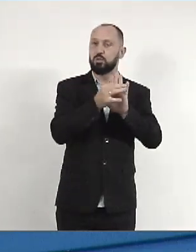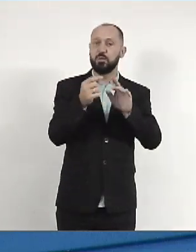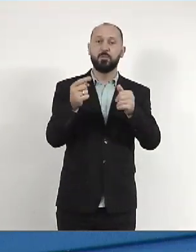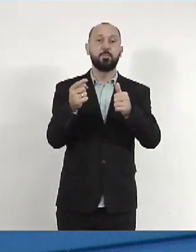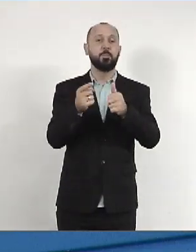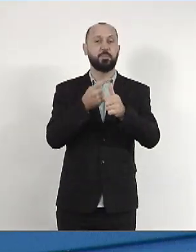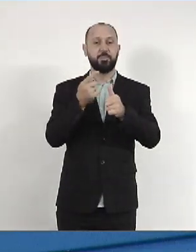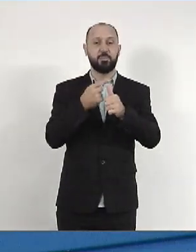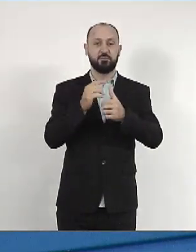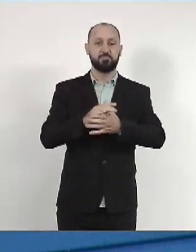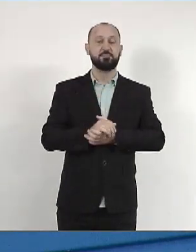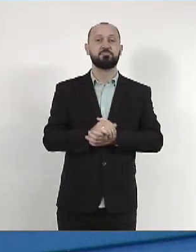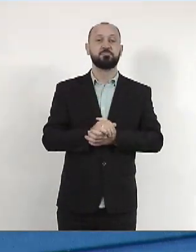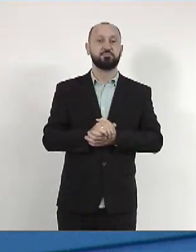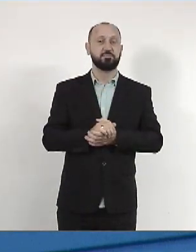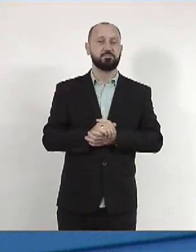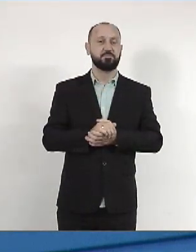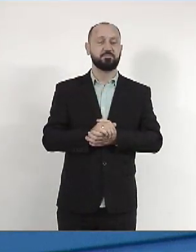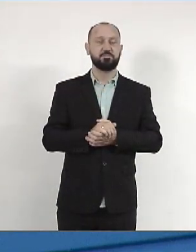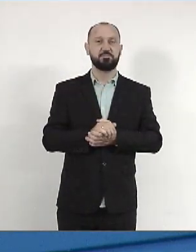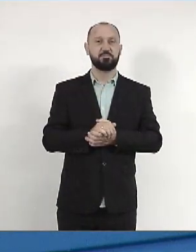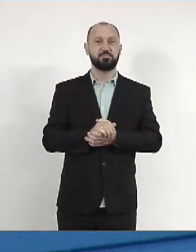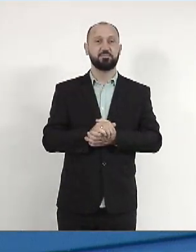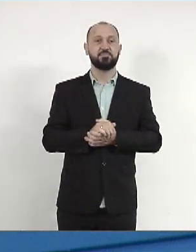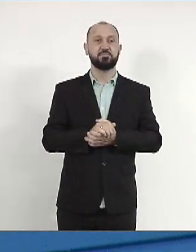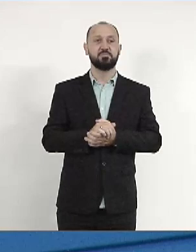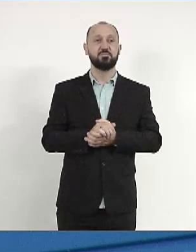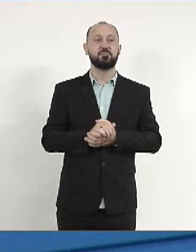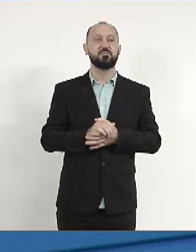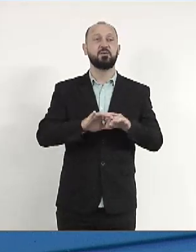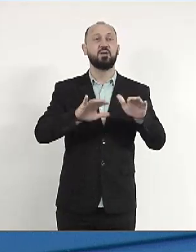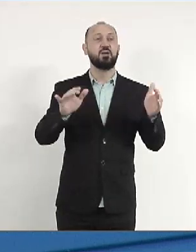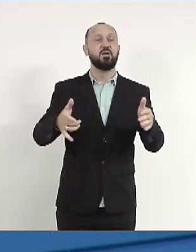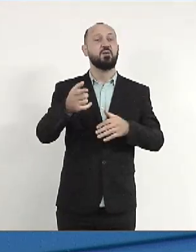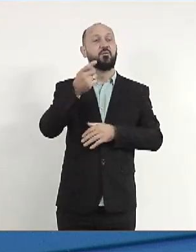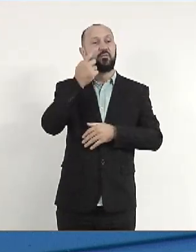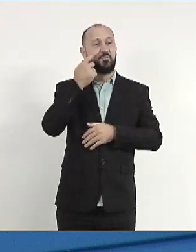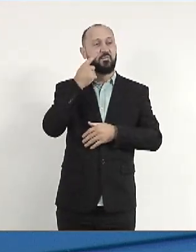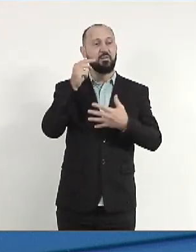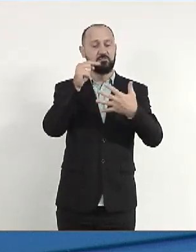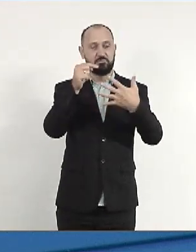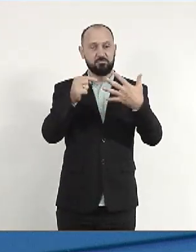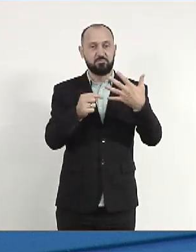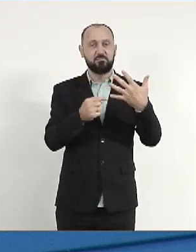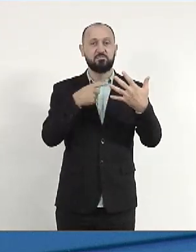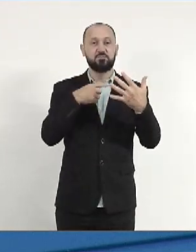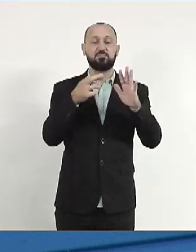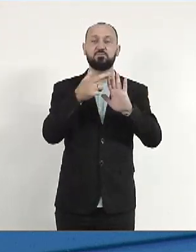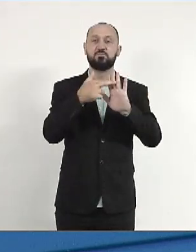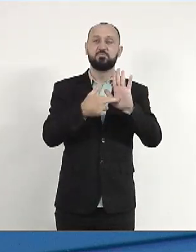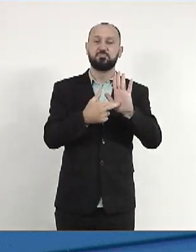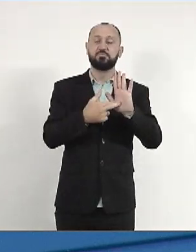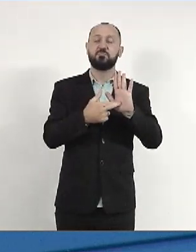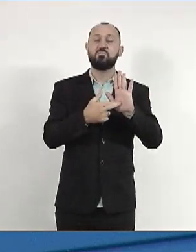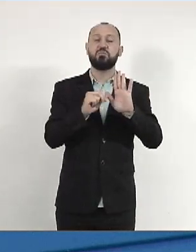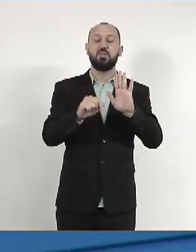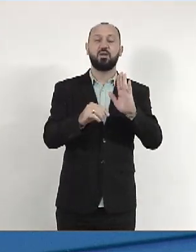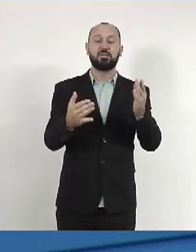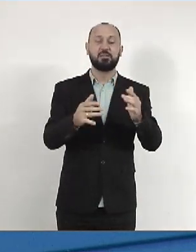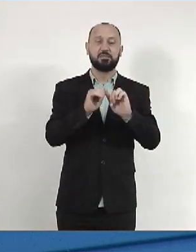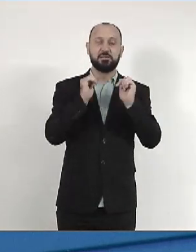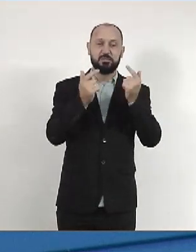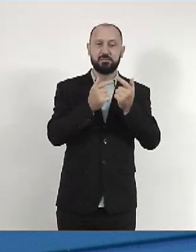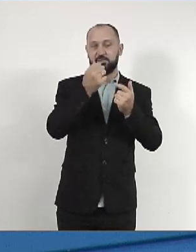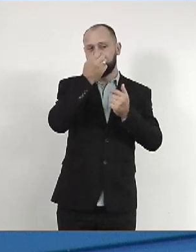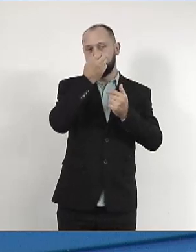A primeira delas, indicando a mesa, observadas as disposições regimentais desta Casa